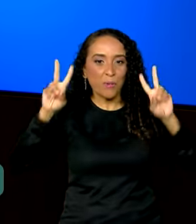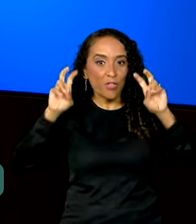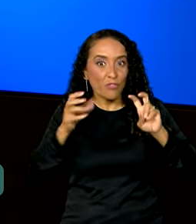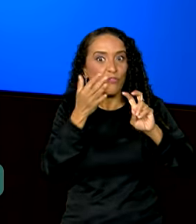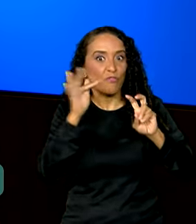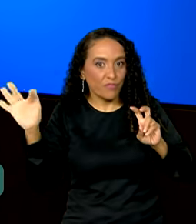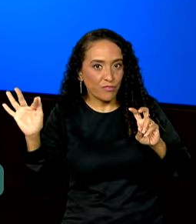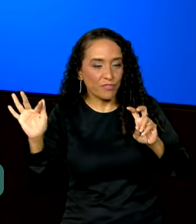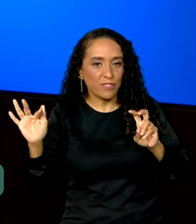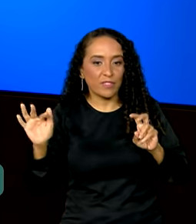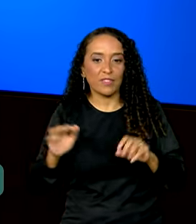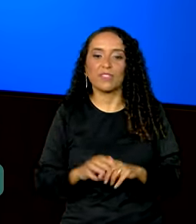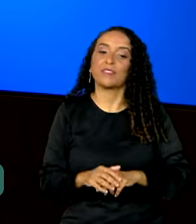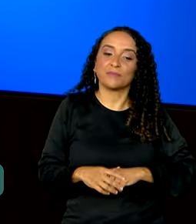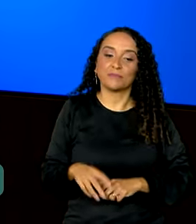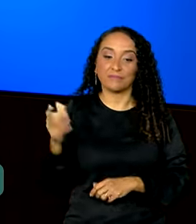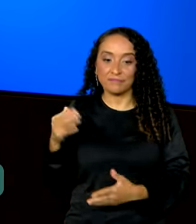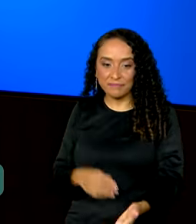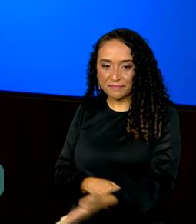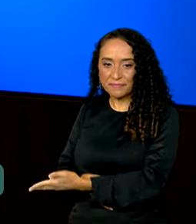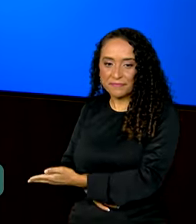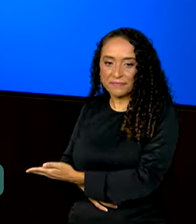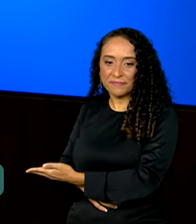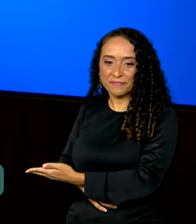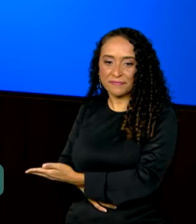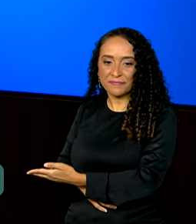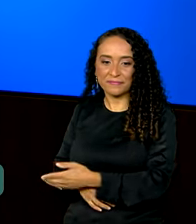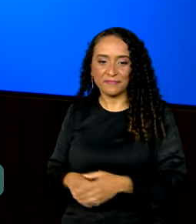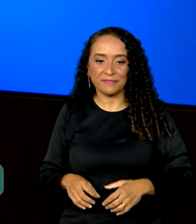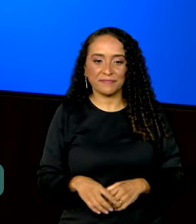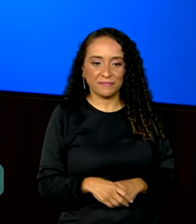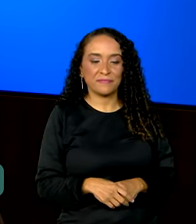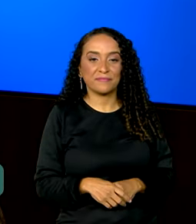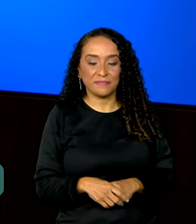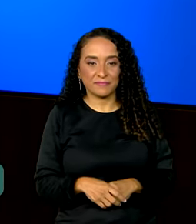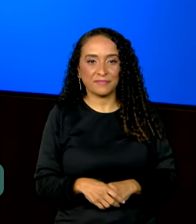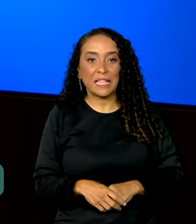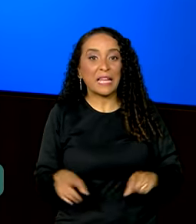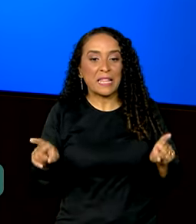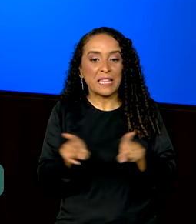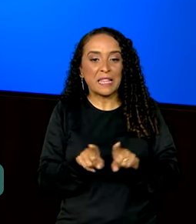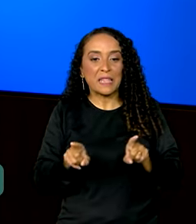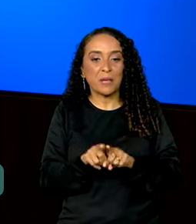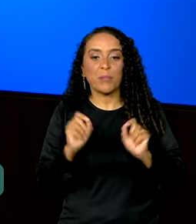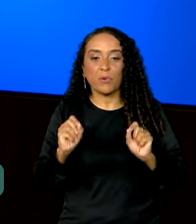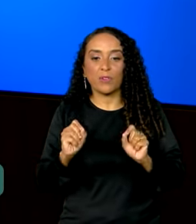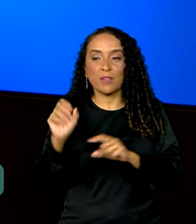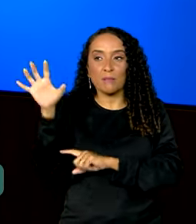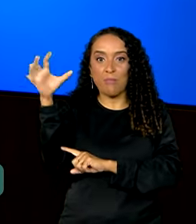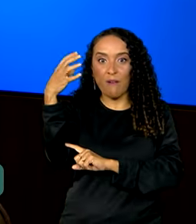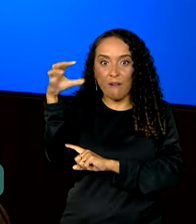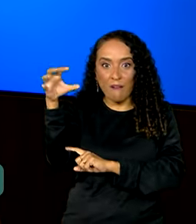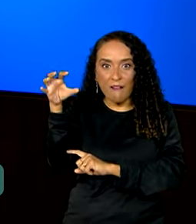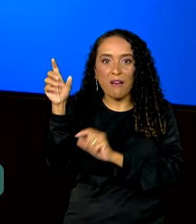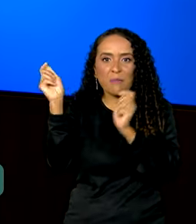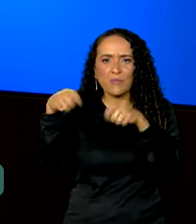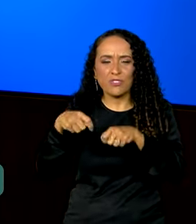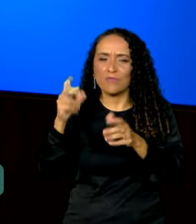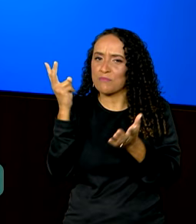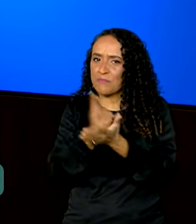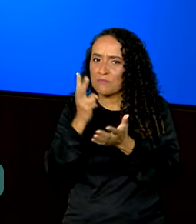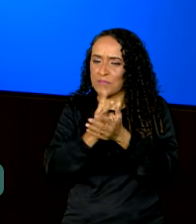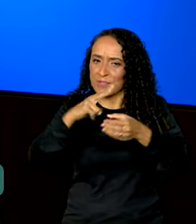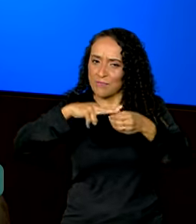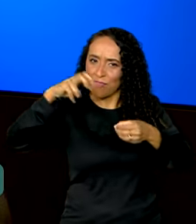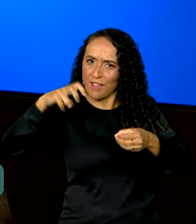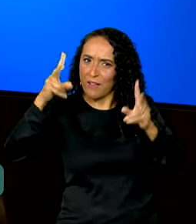Federal, no streaming, no radiogov.ebc.com.br e também subindo o sinal no satélite, no mesmo canal da